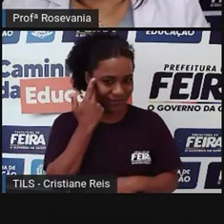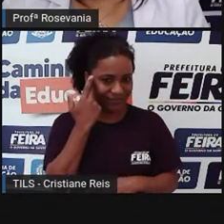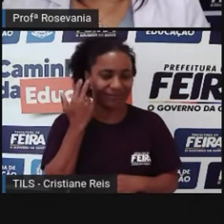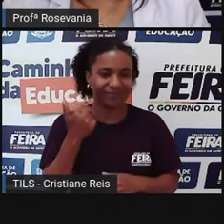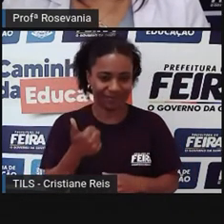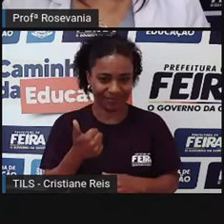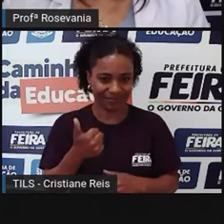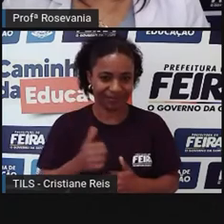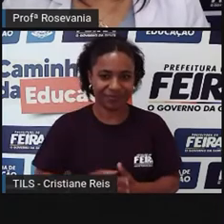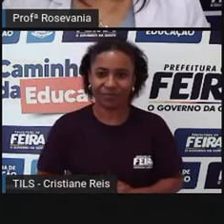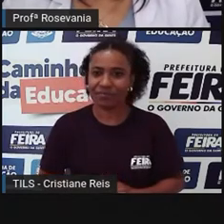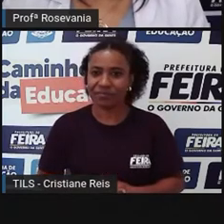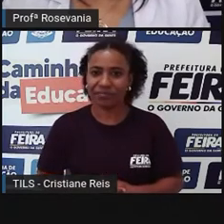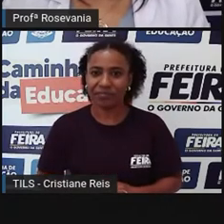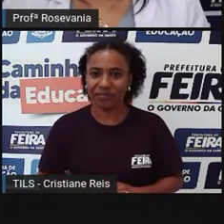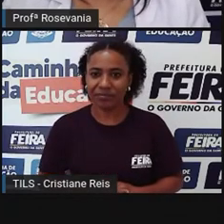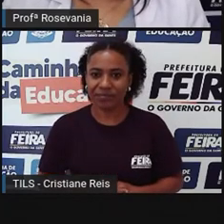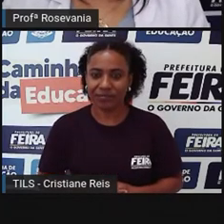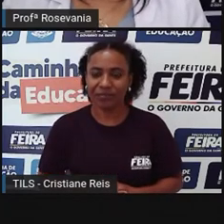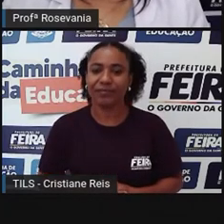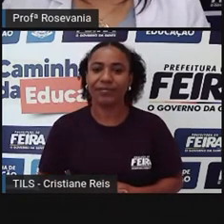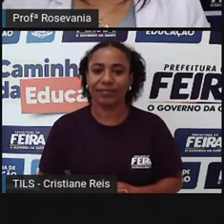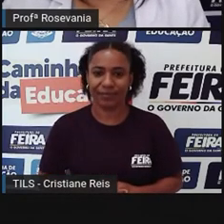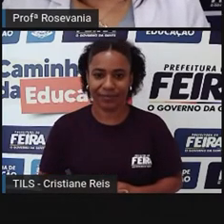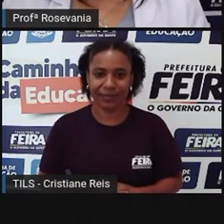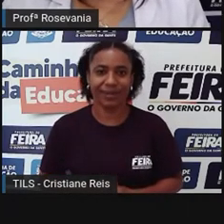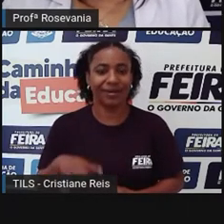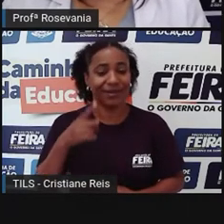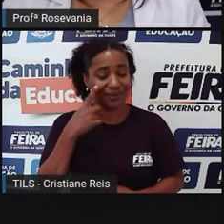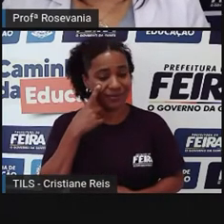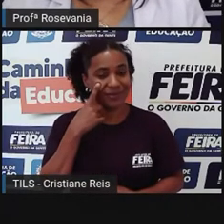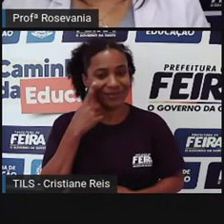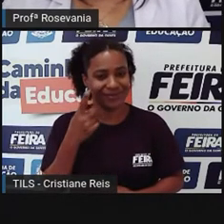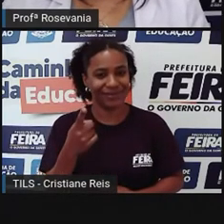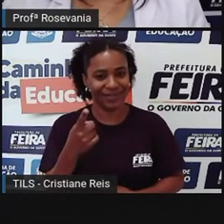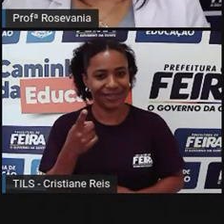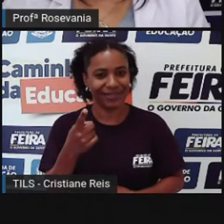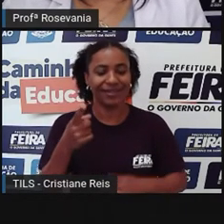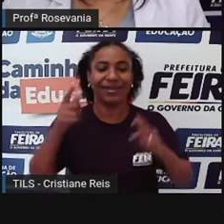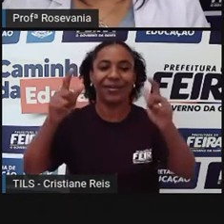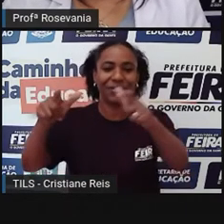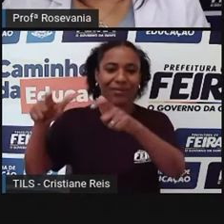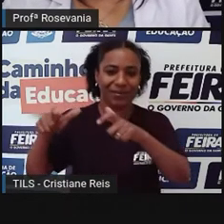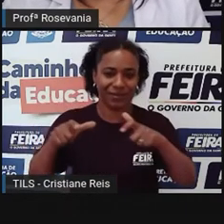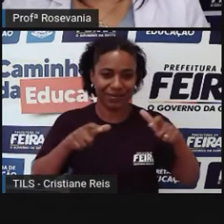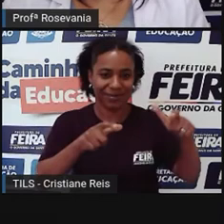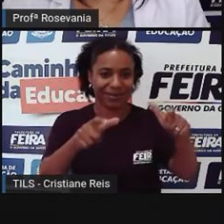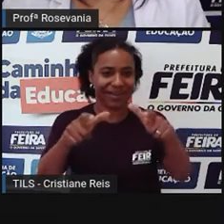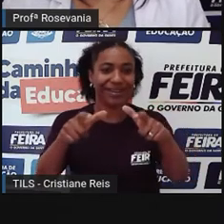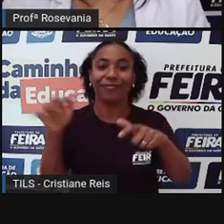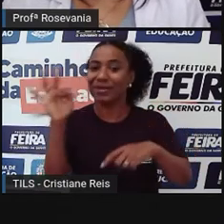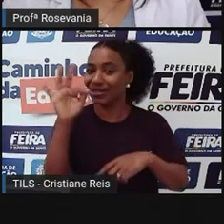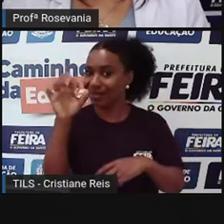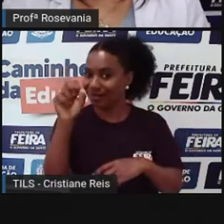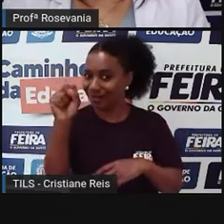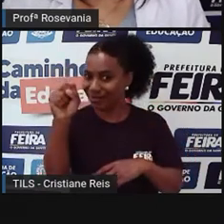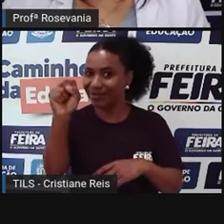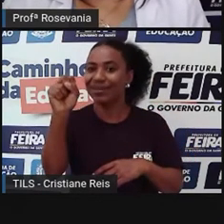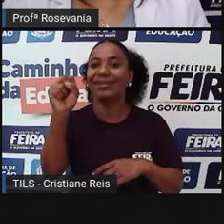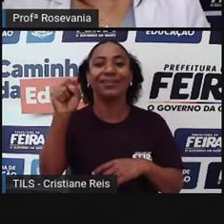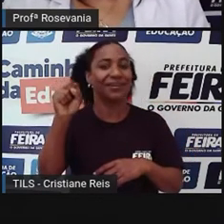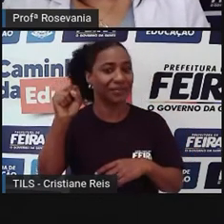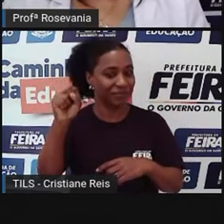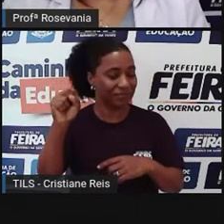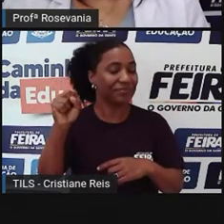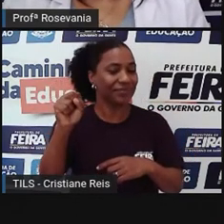humanizado. Aqui, como a gente está falando dos espaços humanizados, feira de Santana agora também agrega